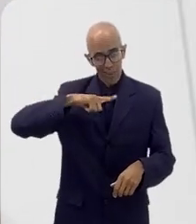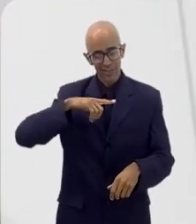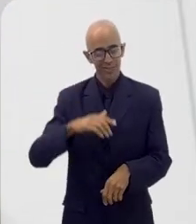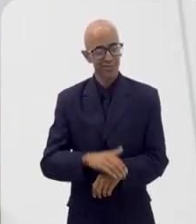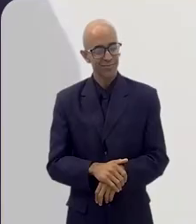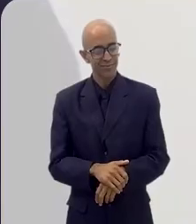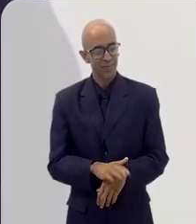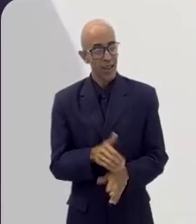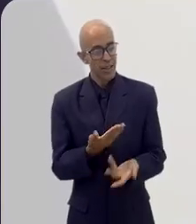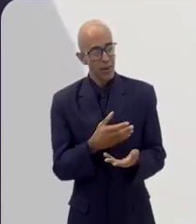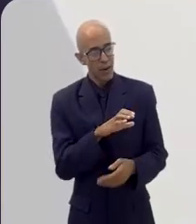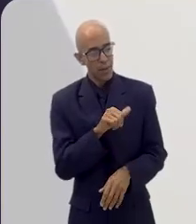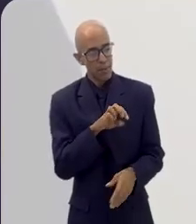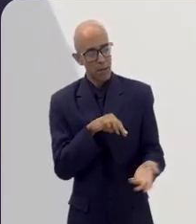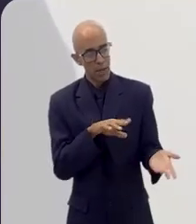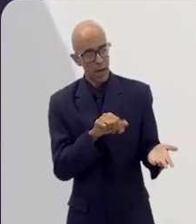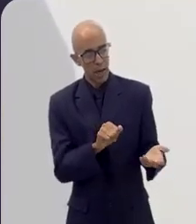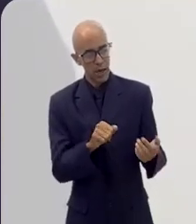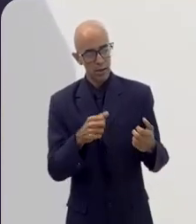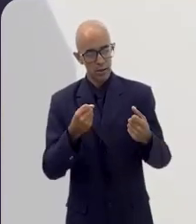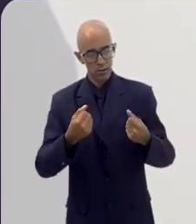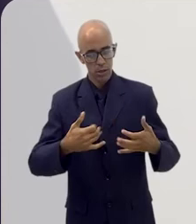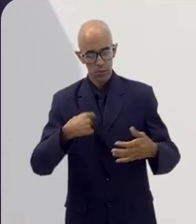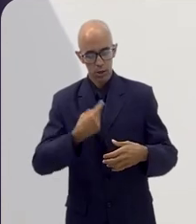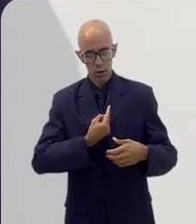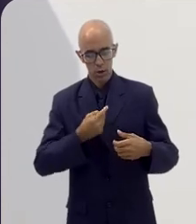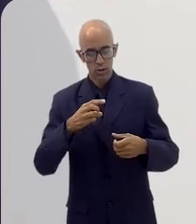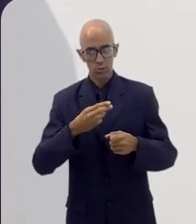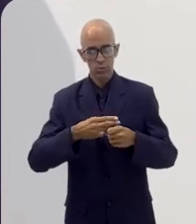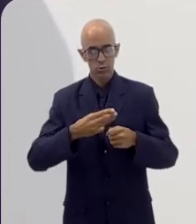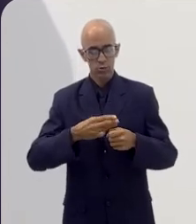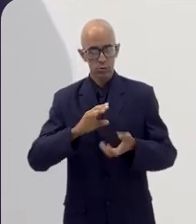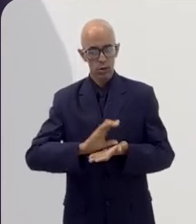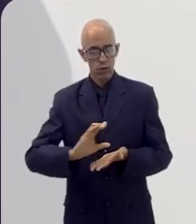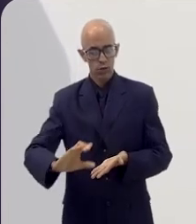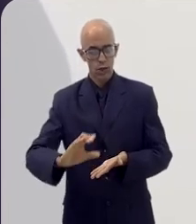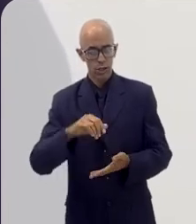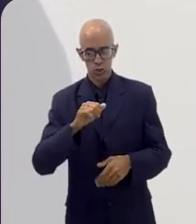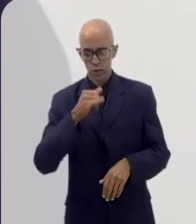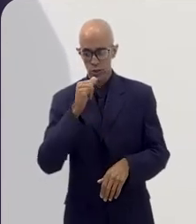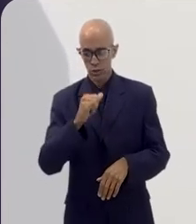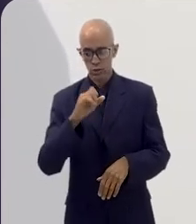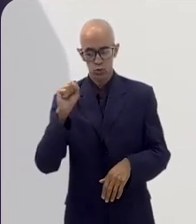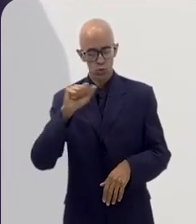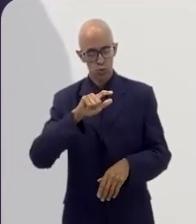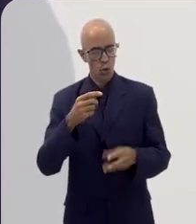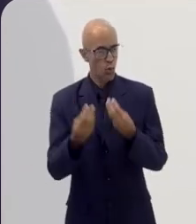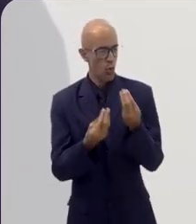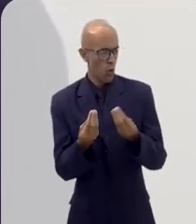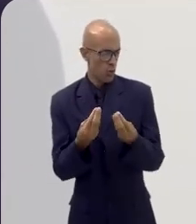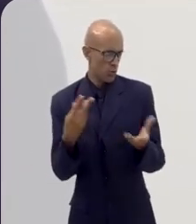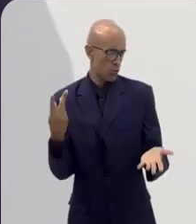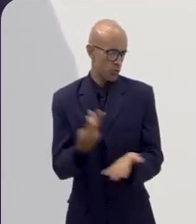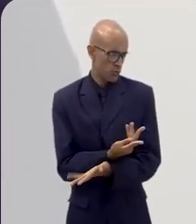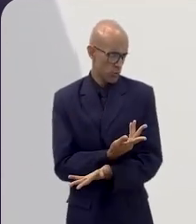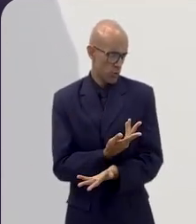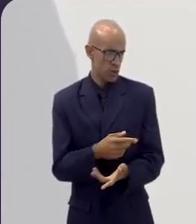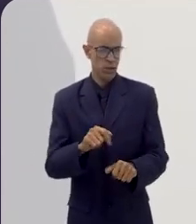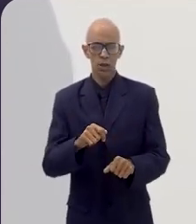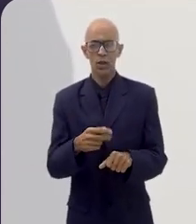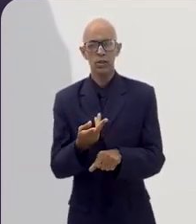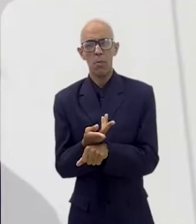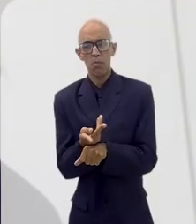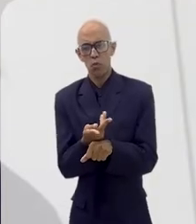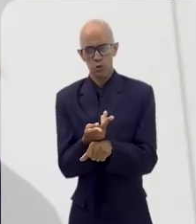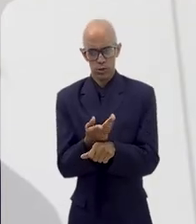falasse um pouquinho, Camila, sobre as cidades que investem na energia solar com a fotovoltaica. Como é que tem sido também esse retorno e essa procura,